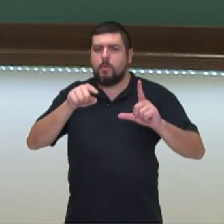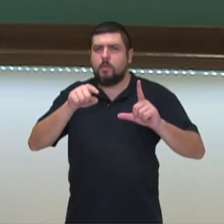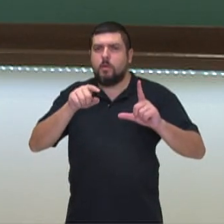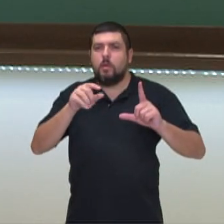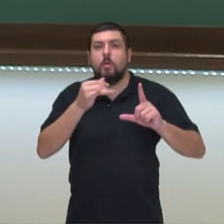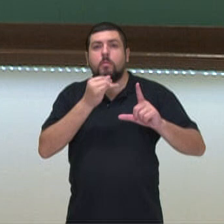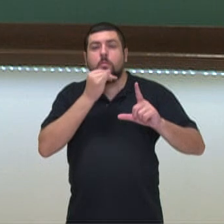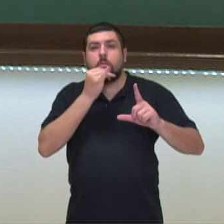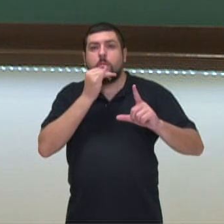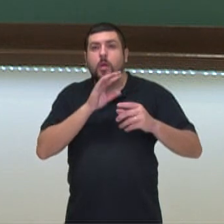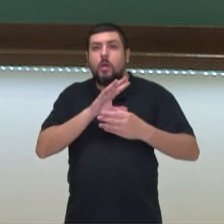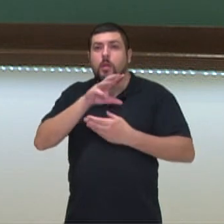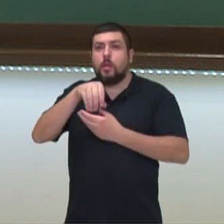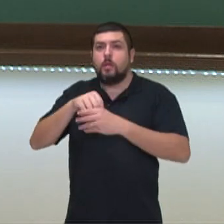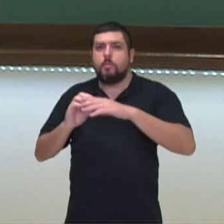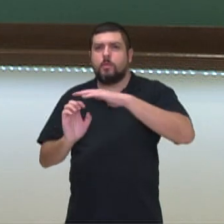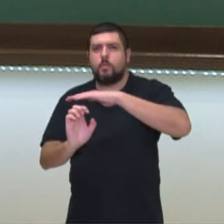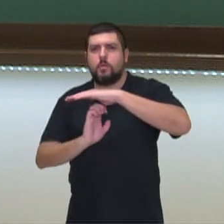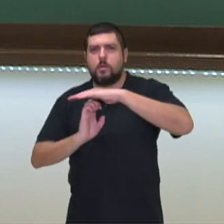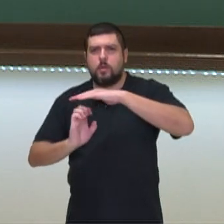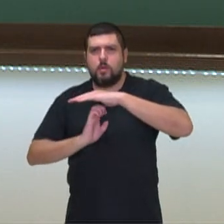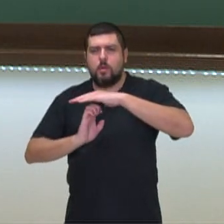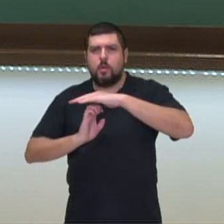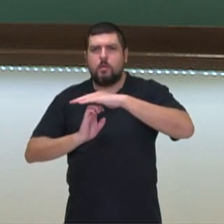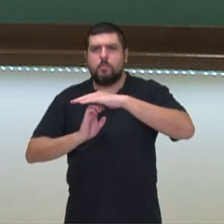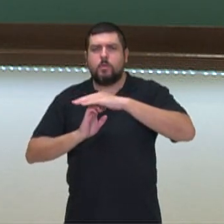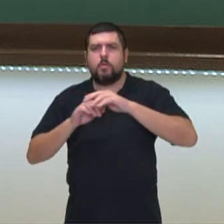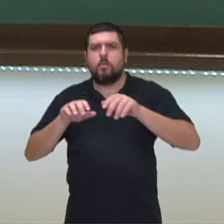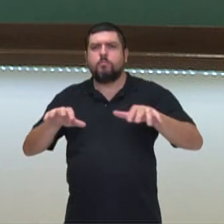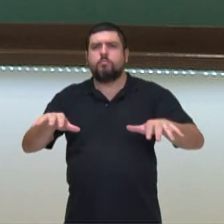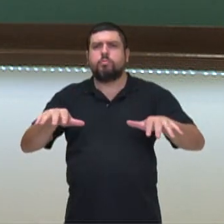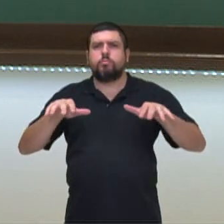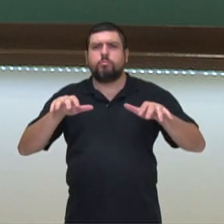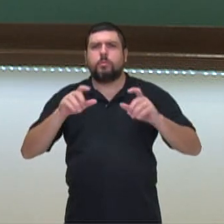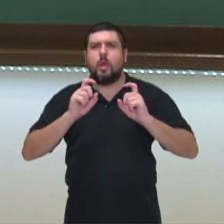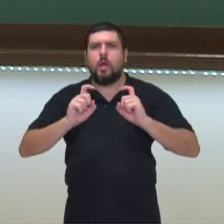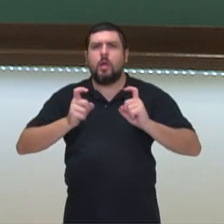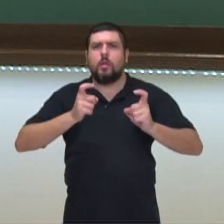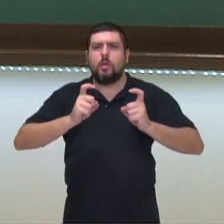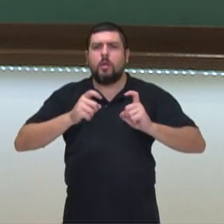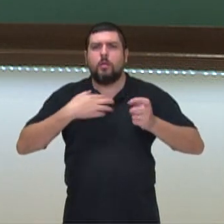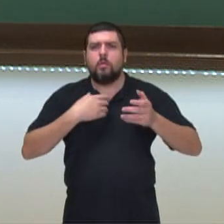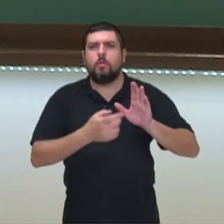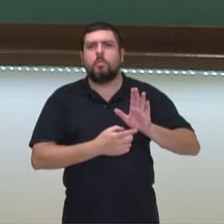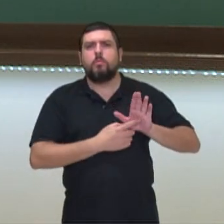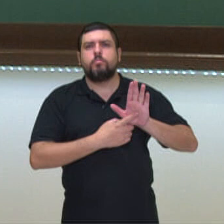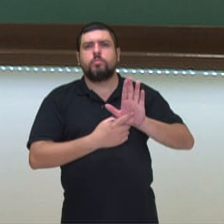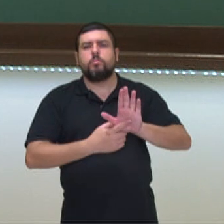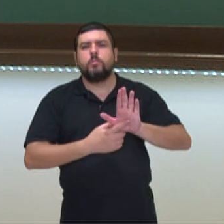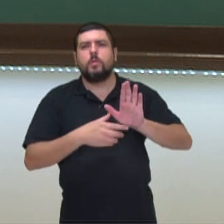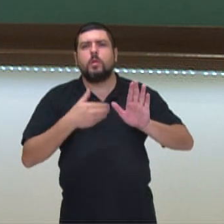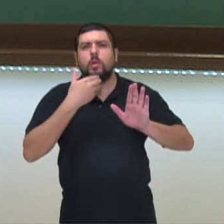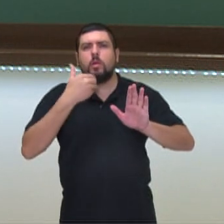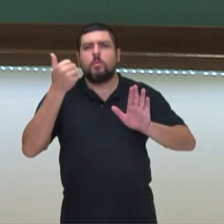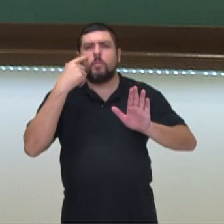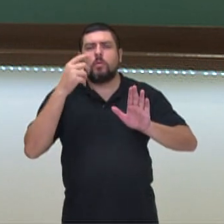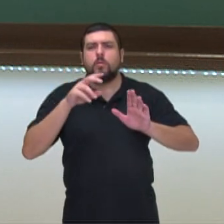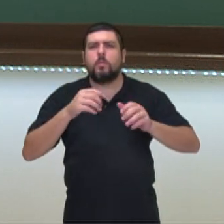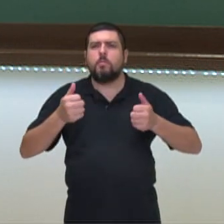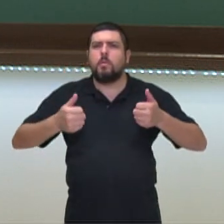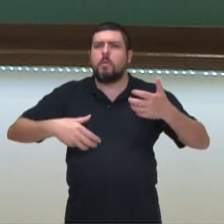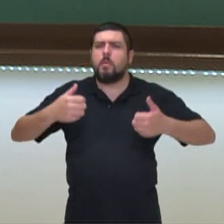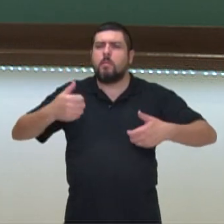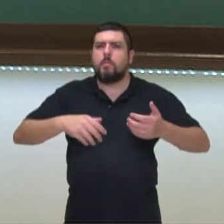empresa, né? Falando de uma empresa especificamente, ele poder analisar isso, tá? Aí ele consegue verificar o quê, né?